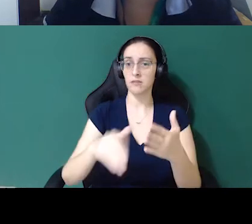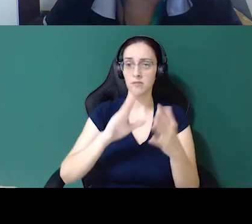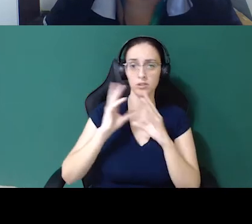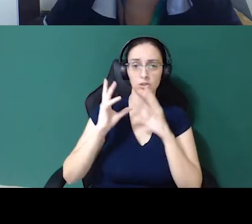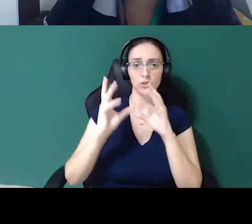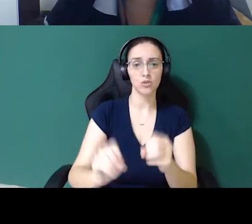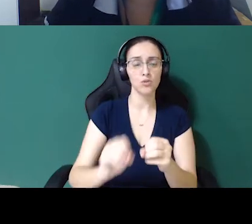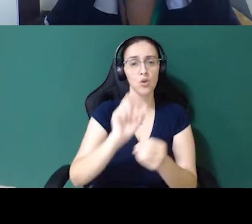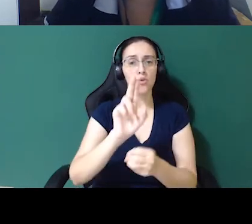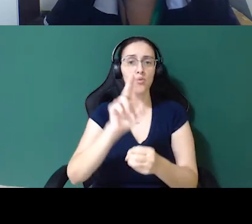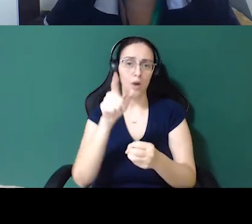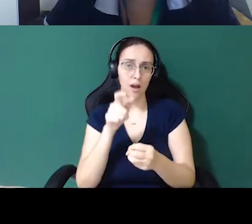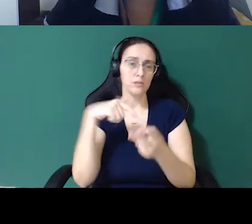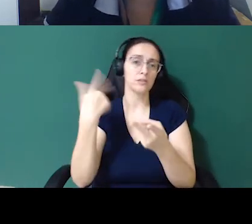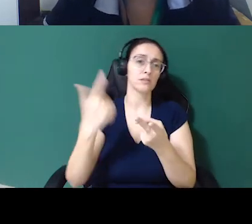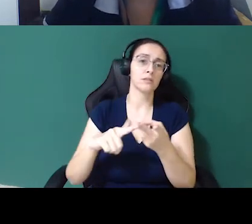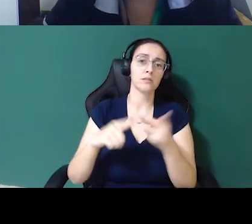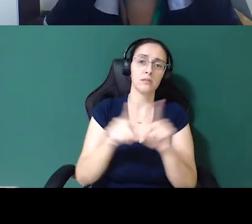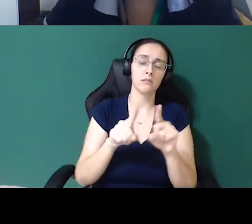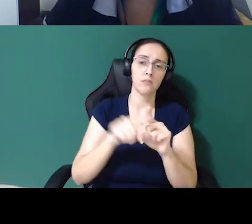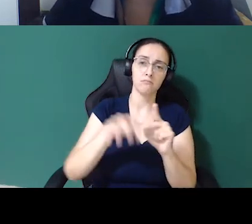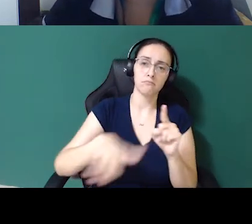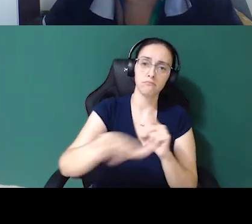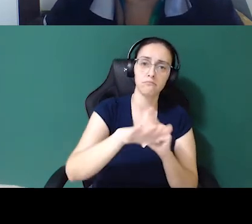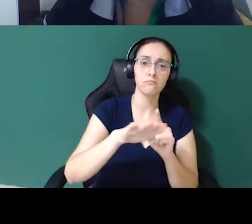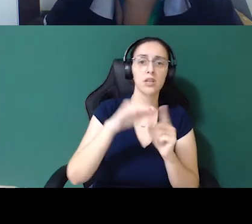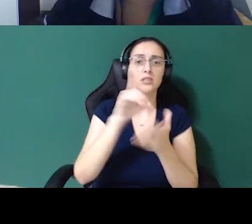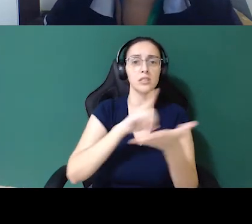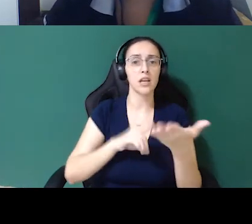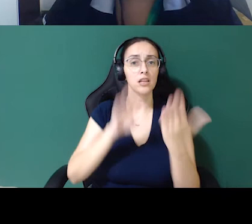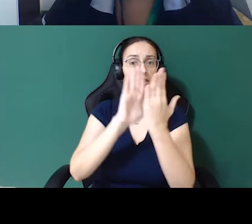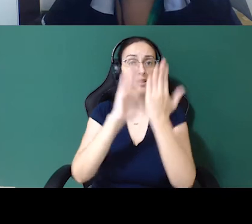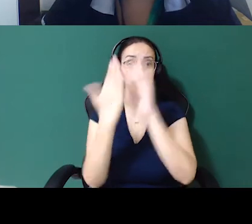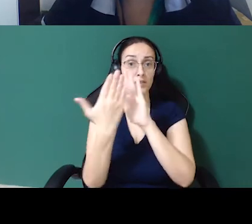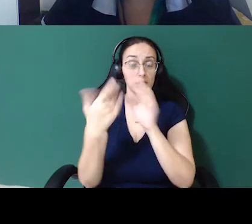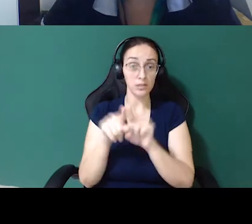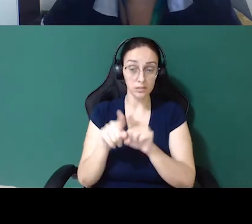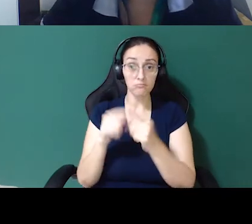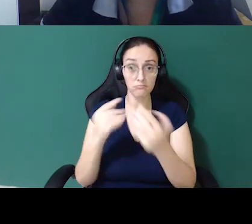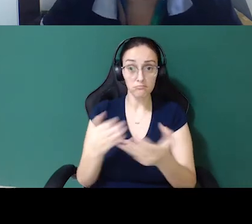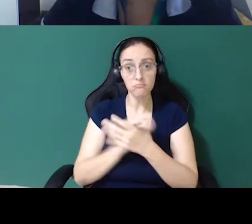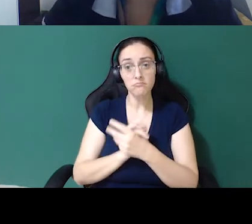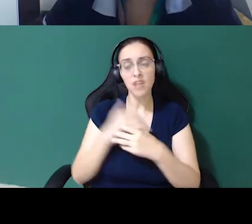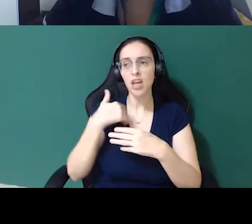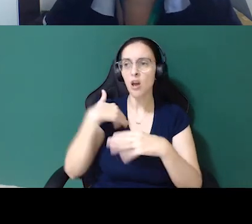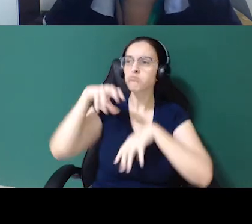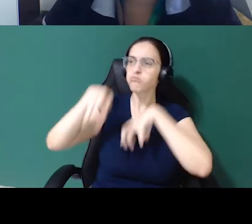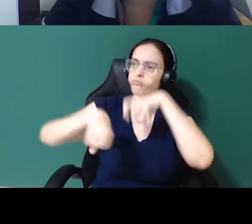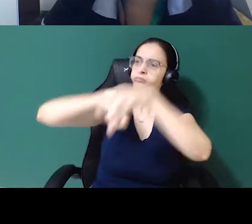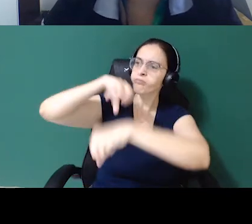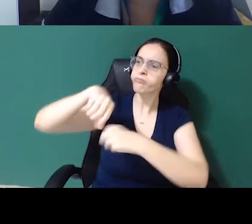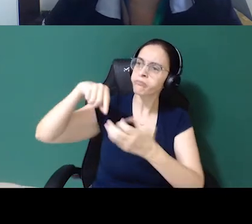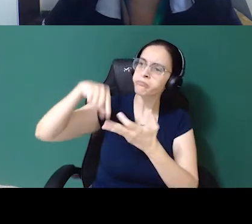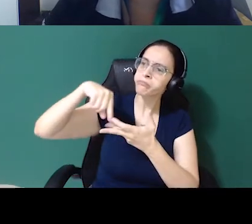ex-designer ou da atuação do designer de interface, eu fui correndo atrás em